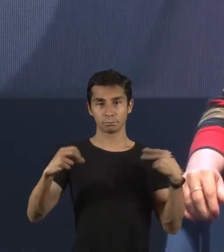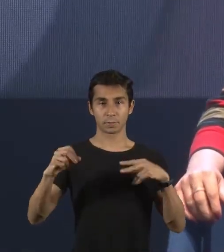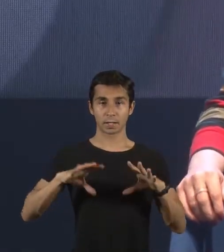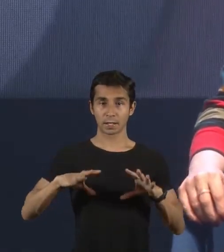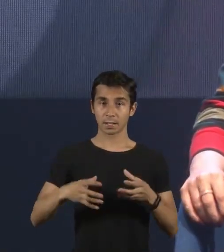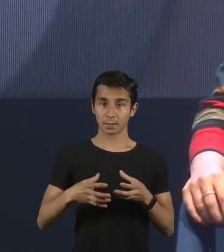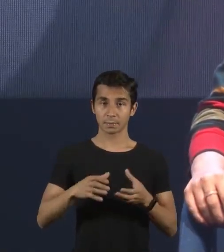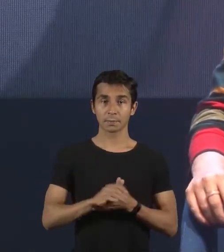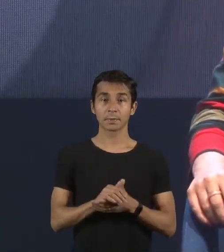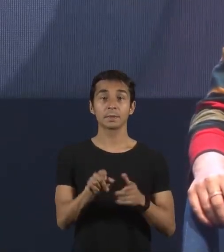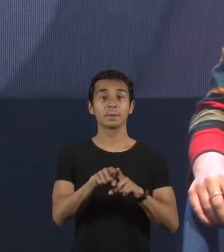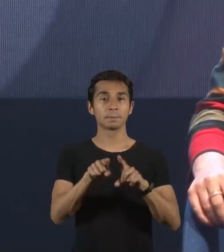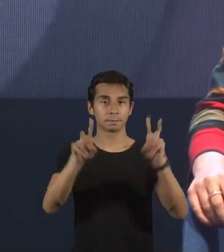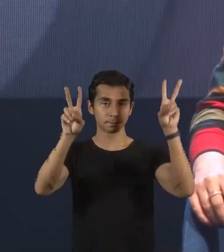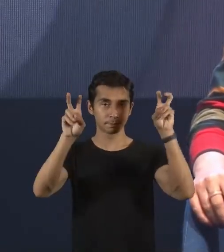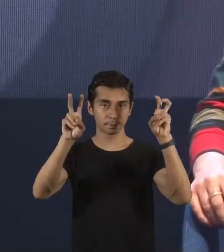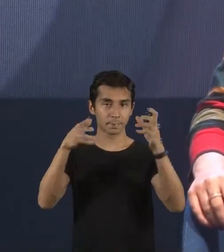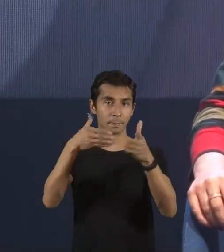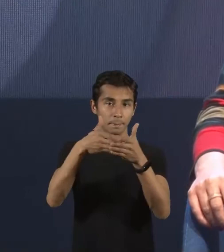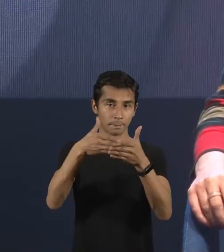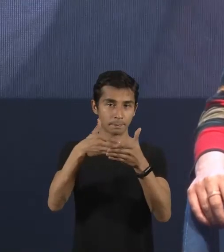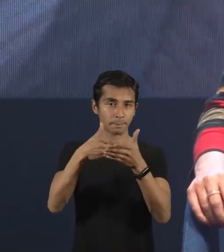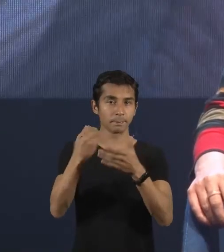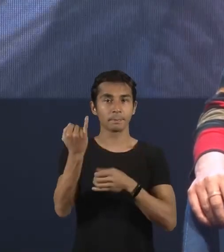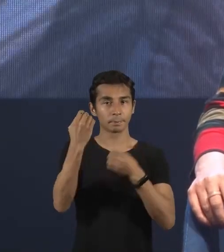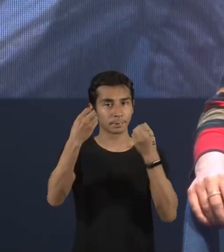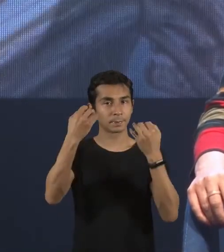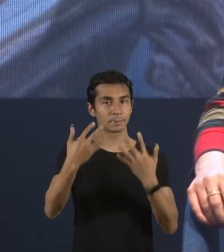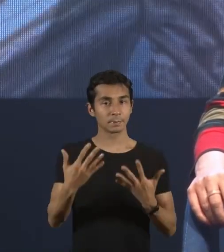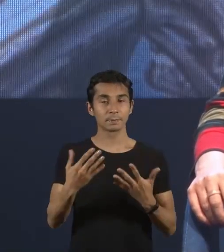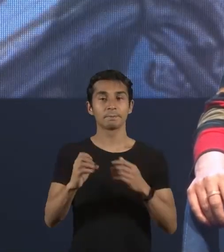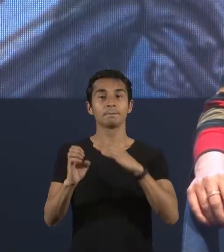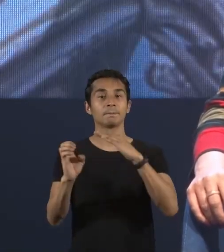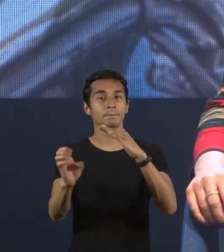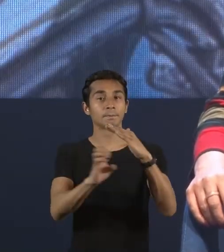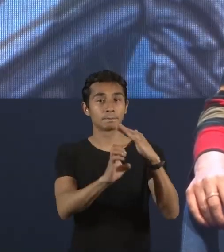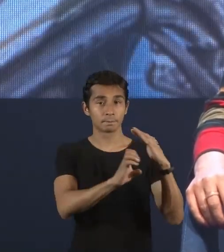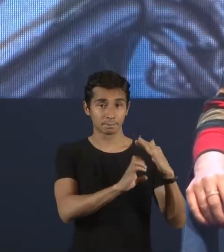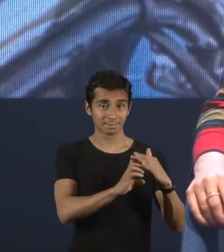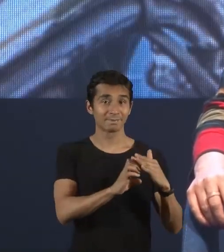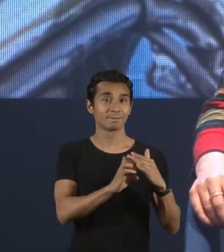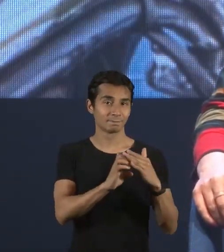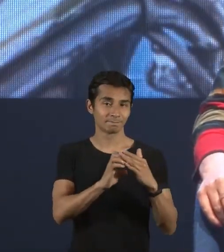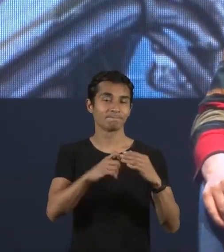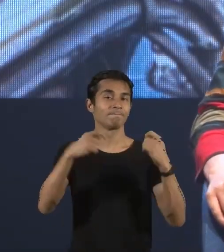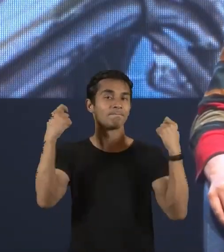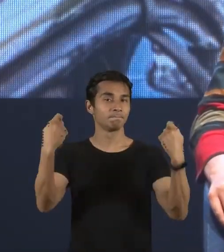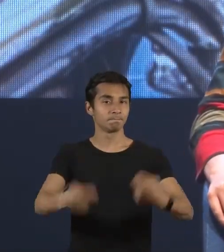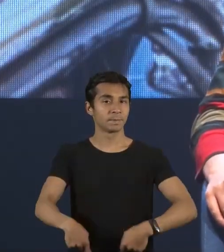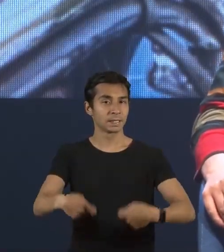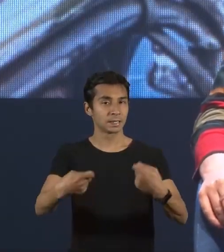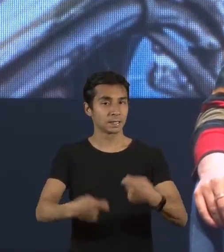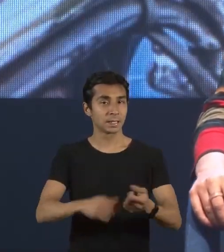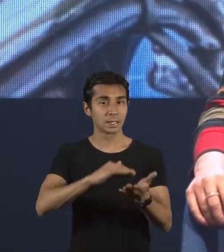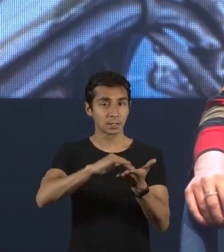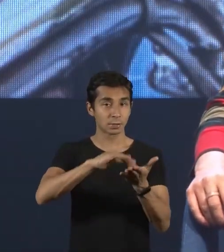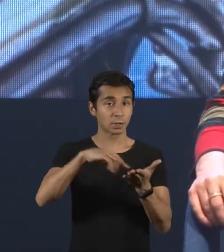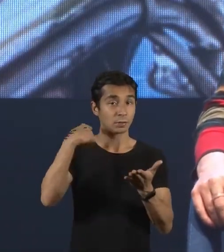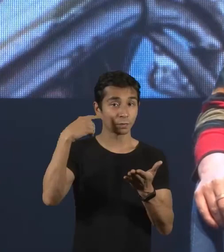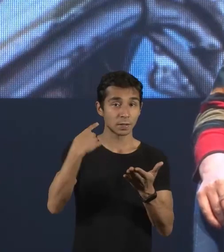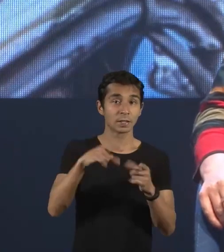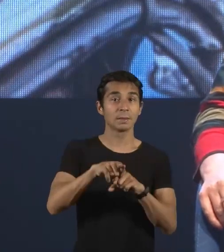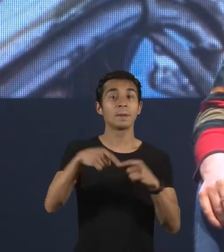respeito das barreiras, que eu acho importantíssimo. E as empresas têm que desenvolver isso muito, os escritórios de advocacia também, que é a instalação de